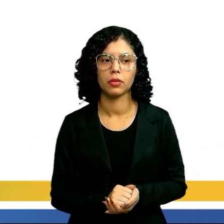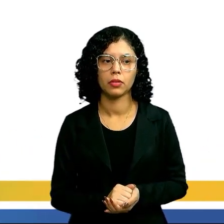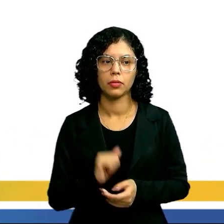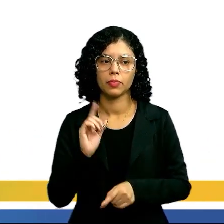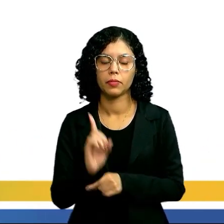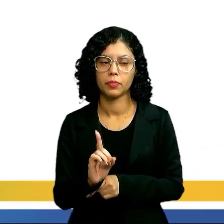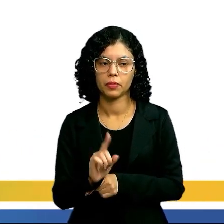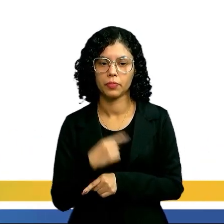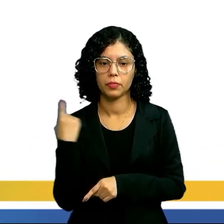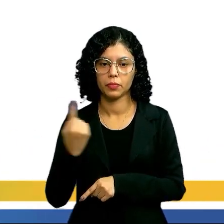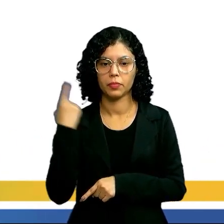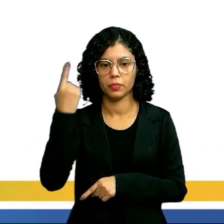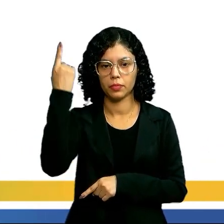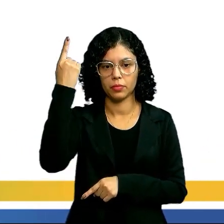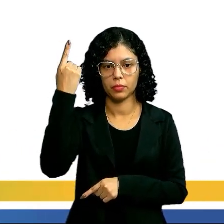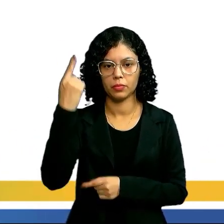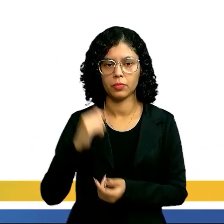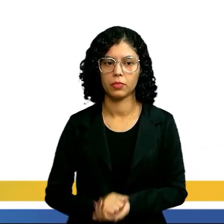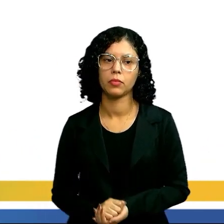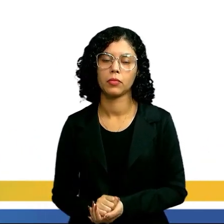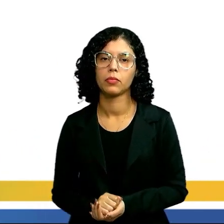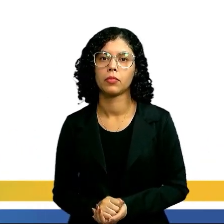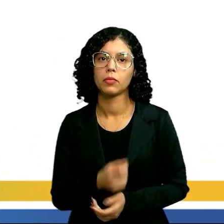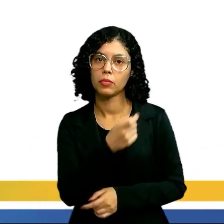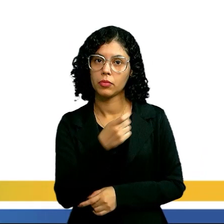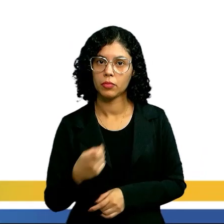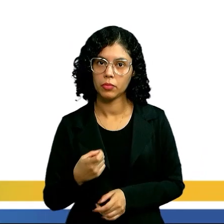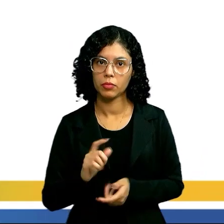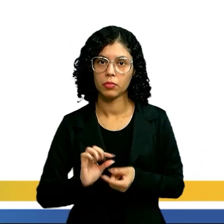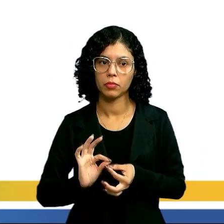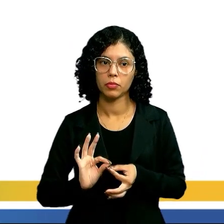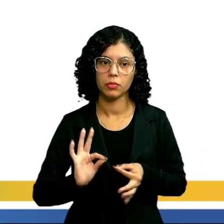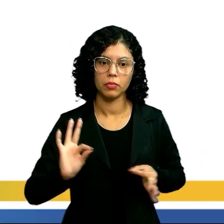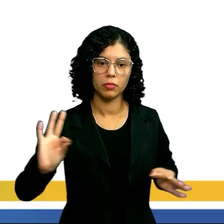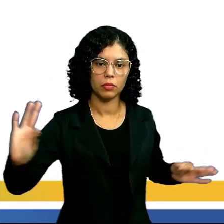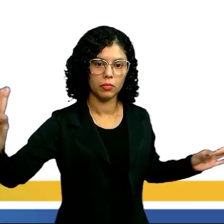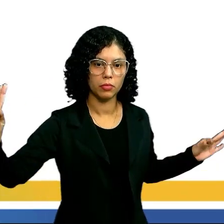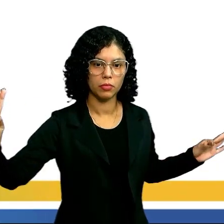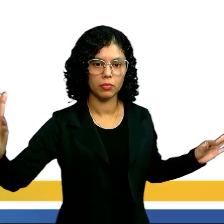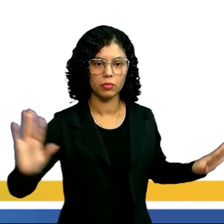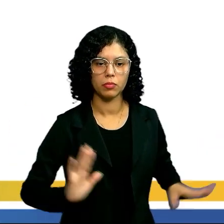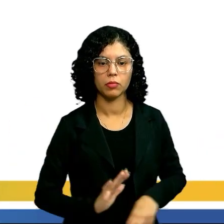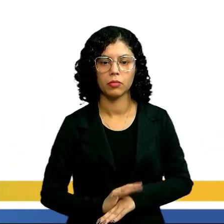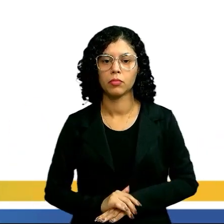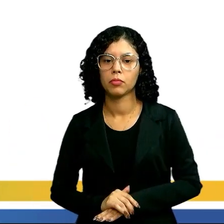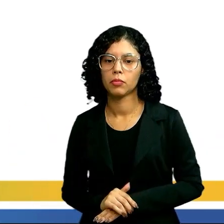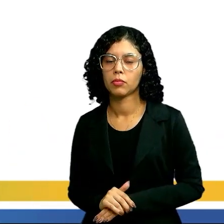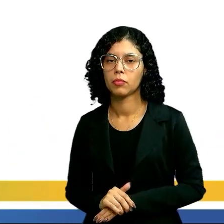letra D, a altura dela. E a letra X, o comprimento.